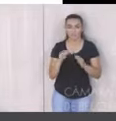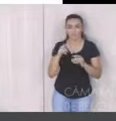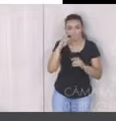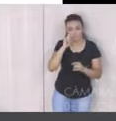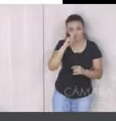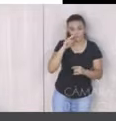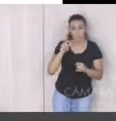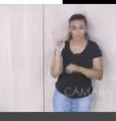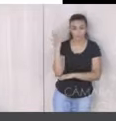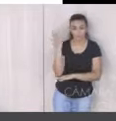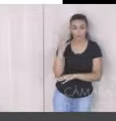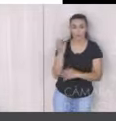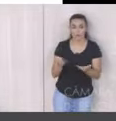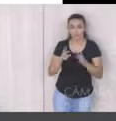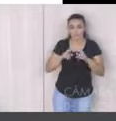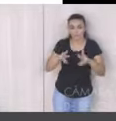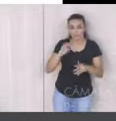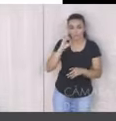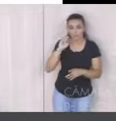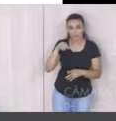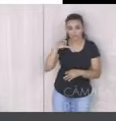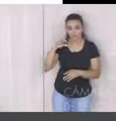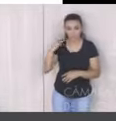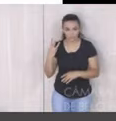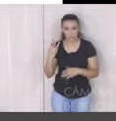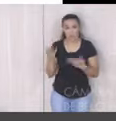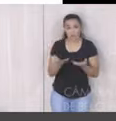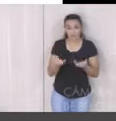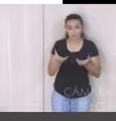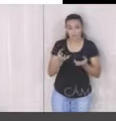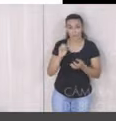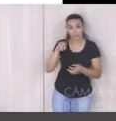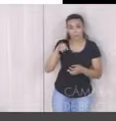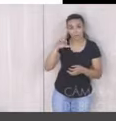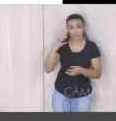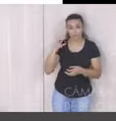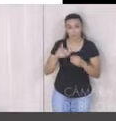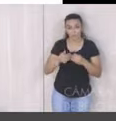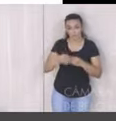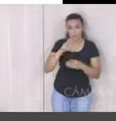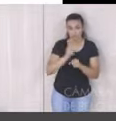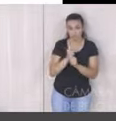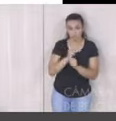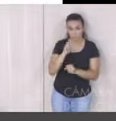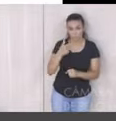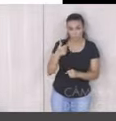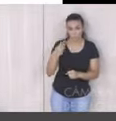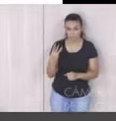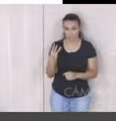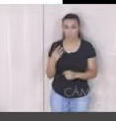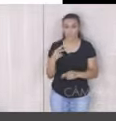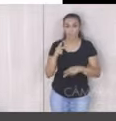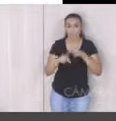o valor de referência é de 0,93, a meta é de passar para 0,94 a partir de 2023, população